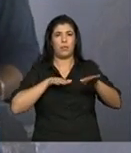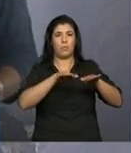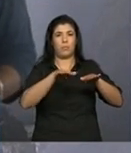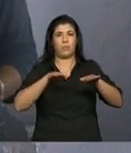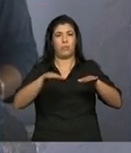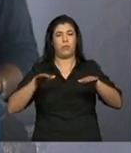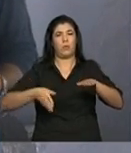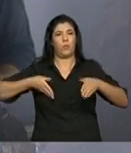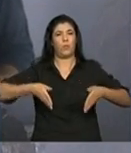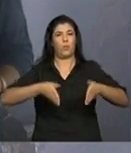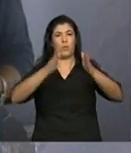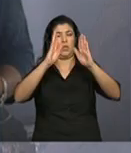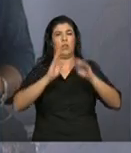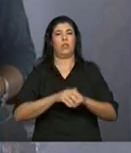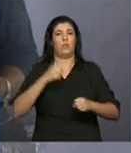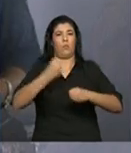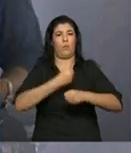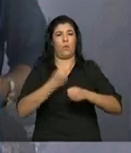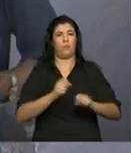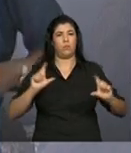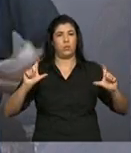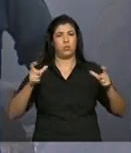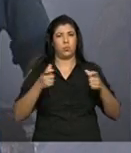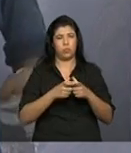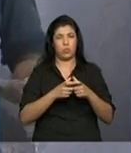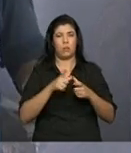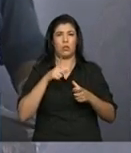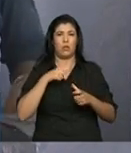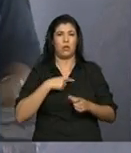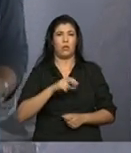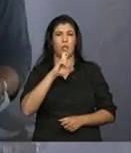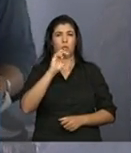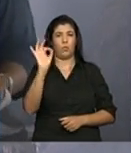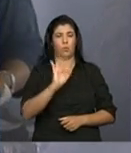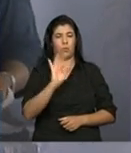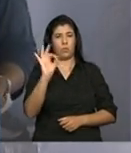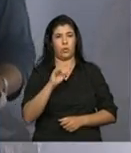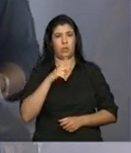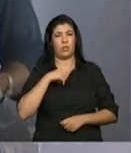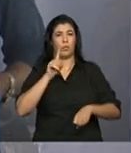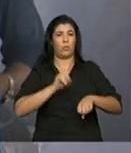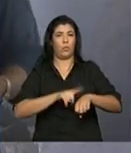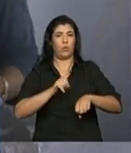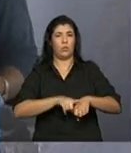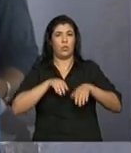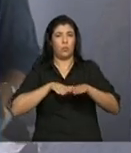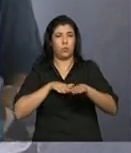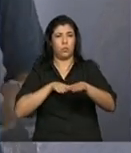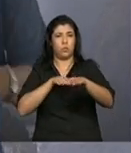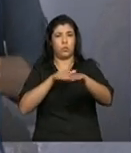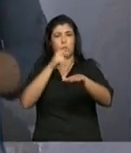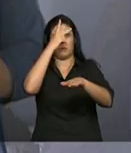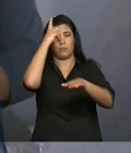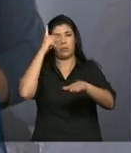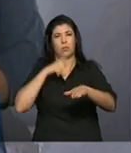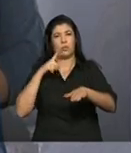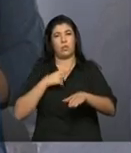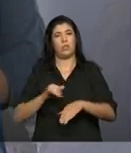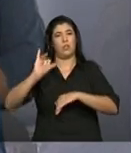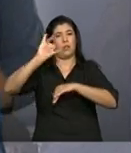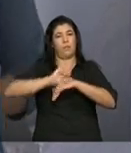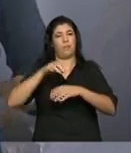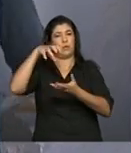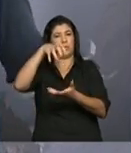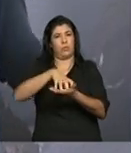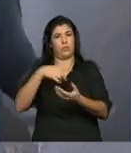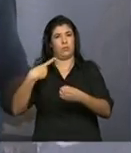sentido único. A obra deve reduzir em pelo menos 50% o tempo de deslocamento de quem sai do centro do Rio